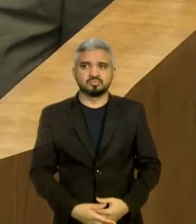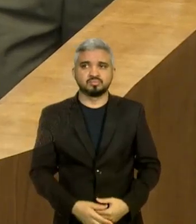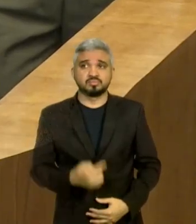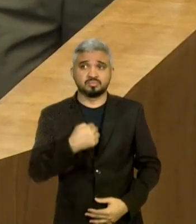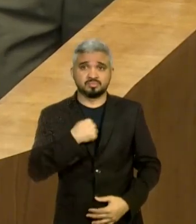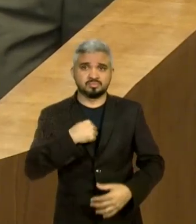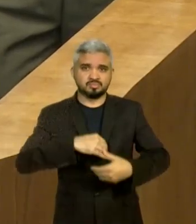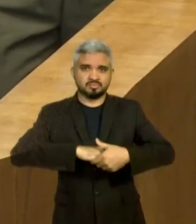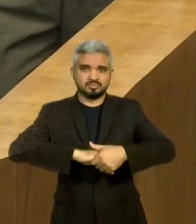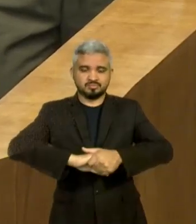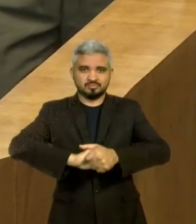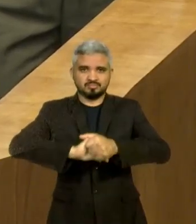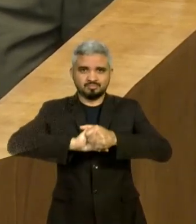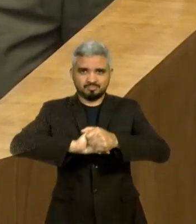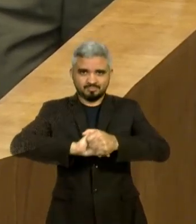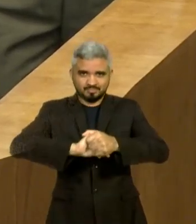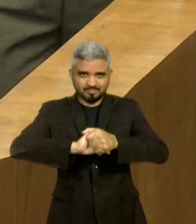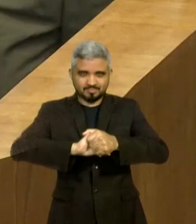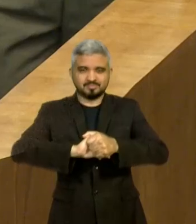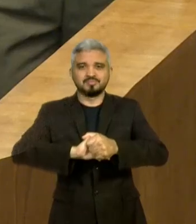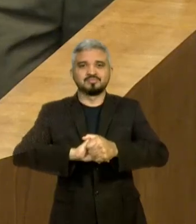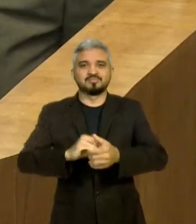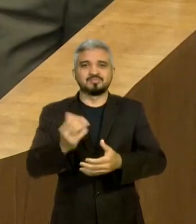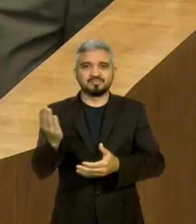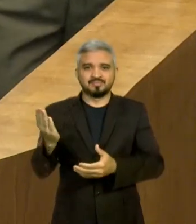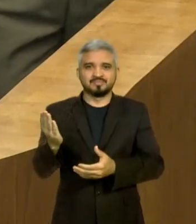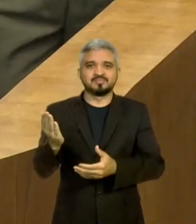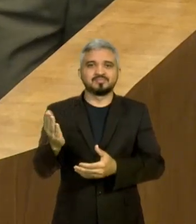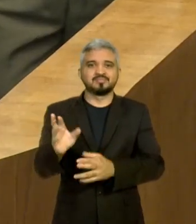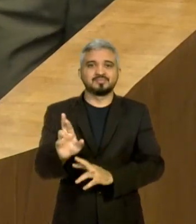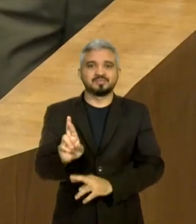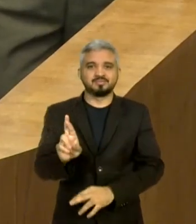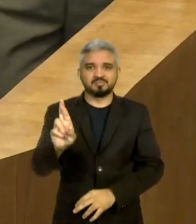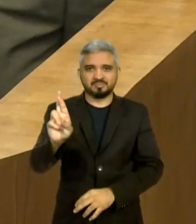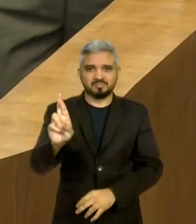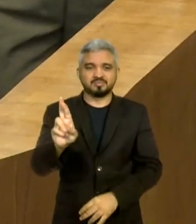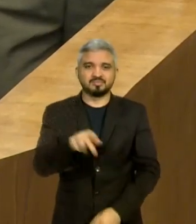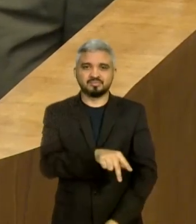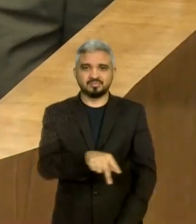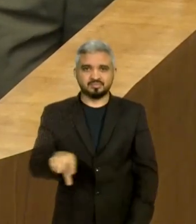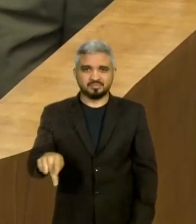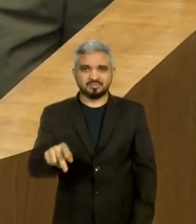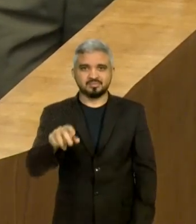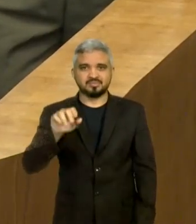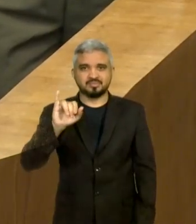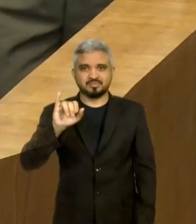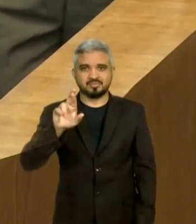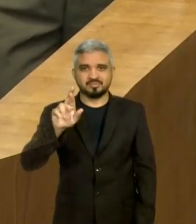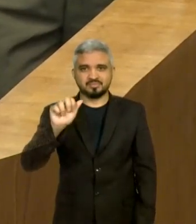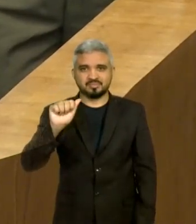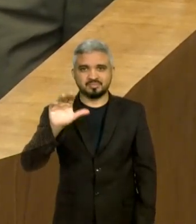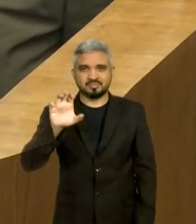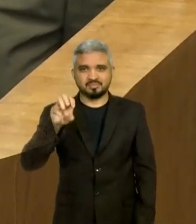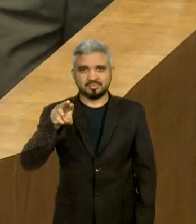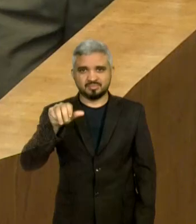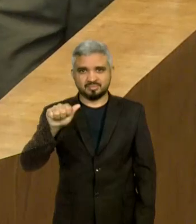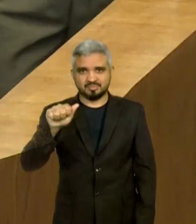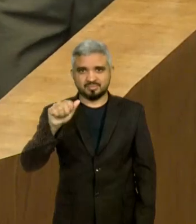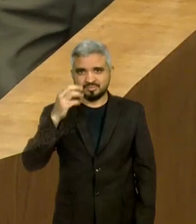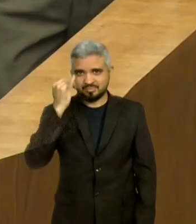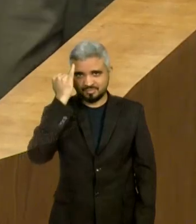em nome da minha presidente Iracema Vale, que hoje está muito